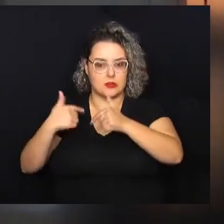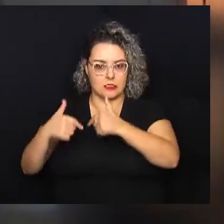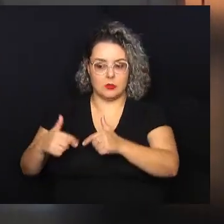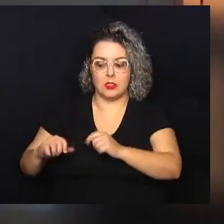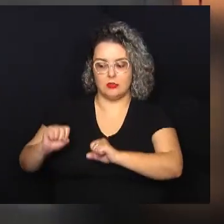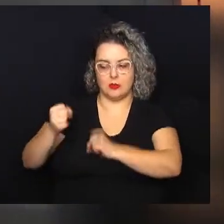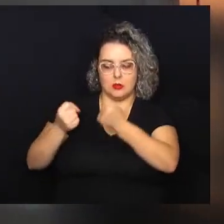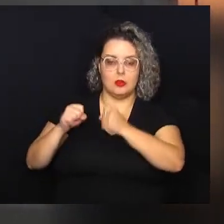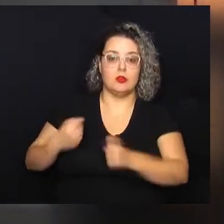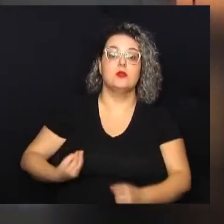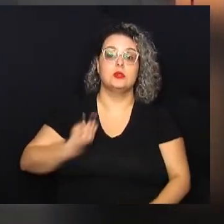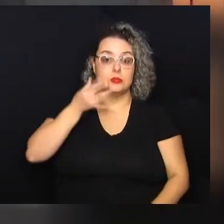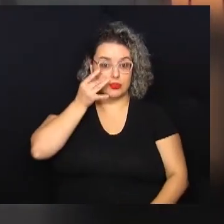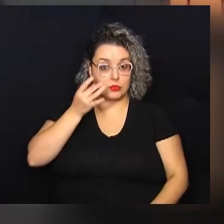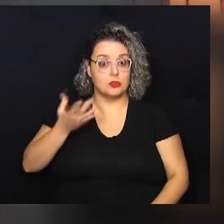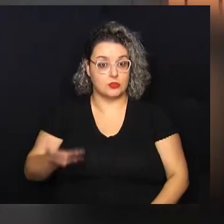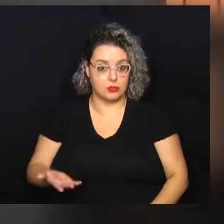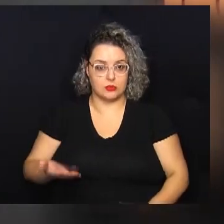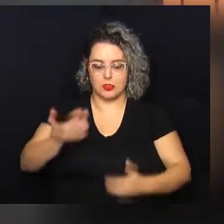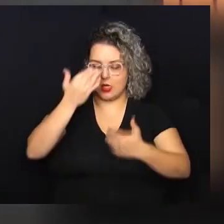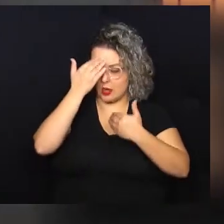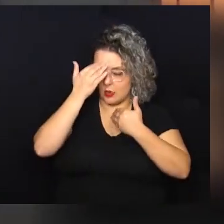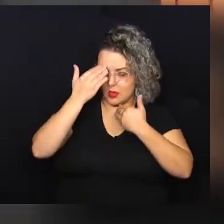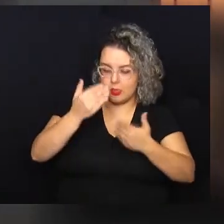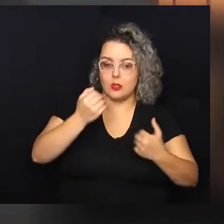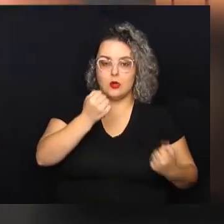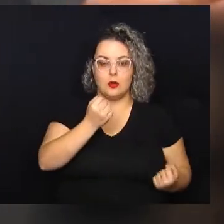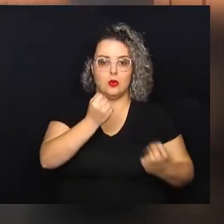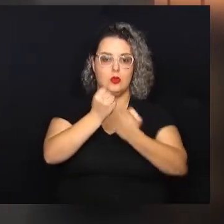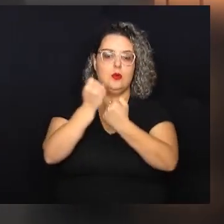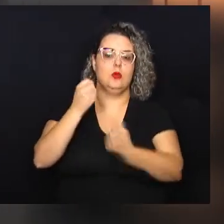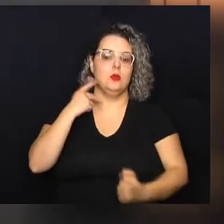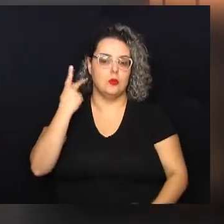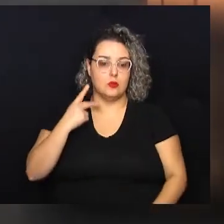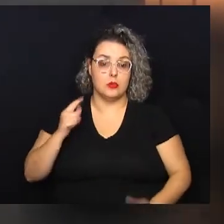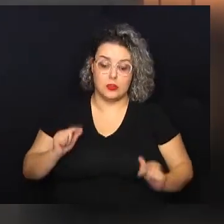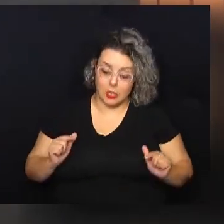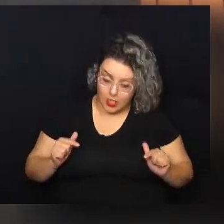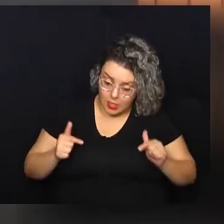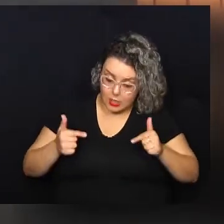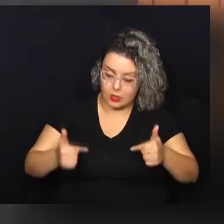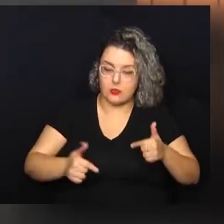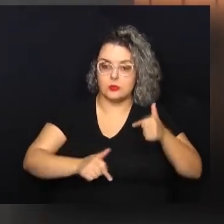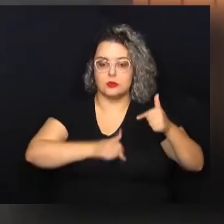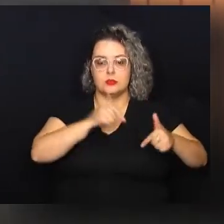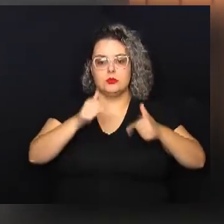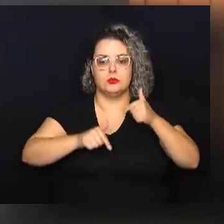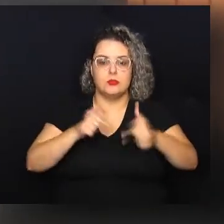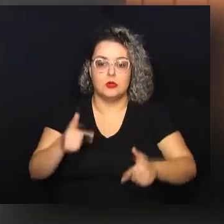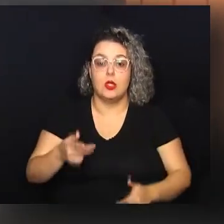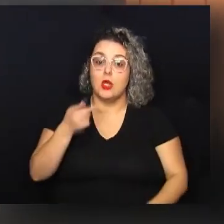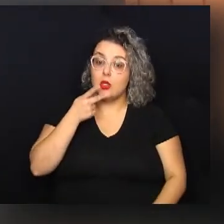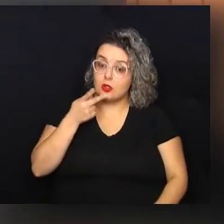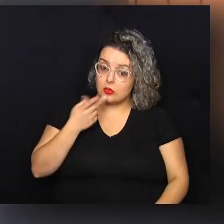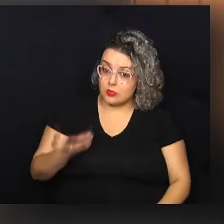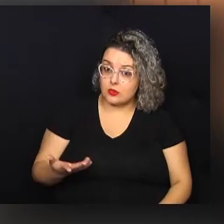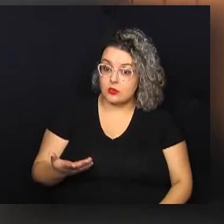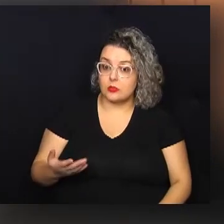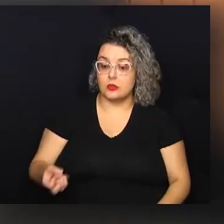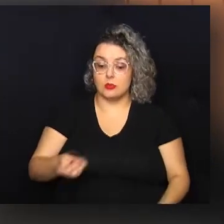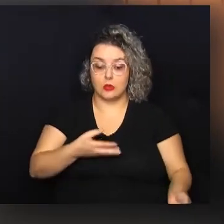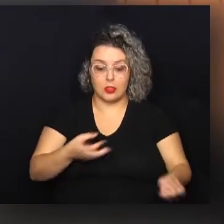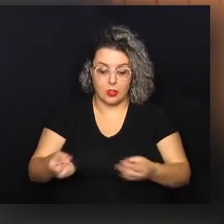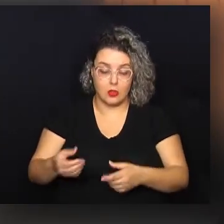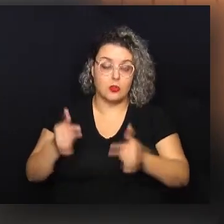da fábrica, esteve presente no debate. Ele agradeceu o apoio dos vereadores na luta dos trabalhadores e falou